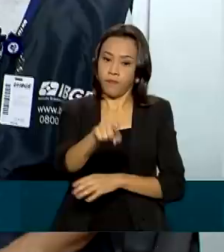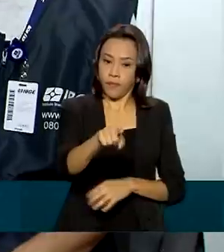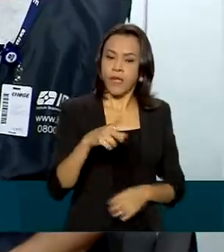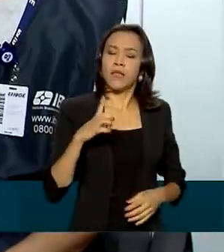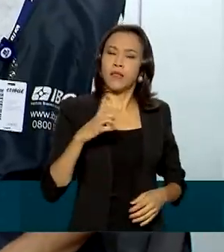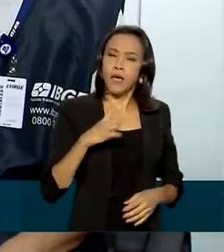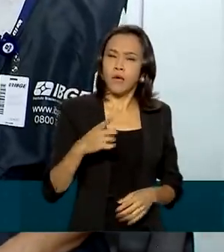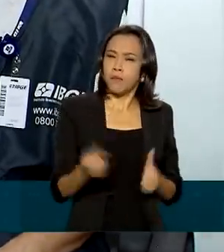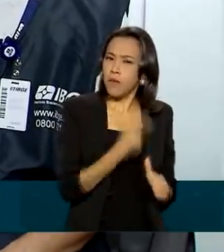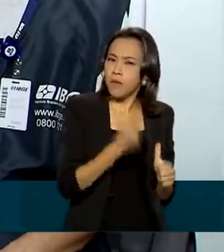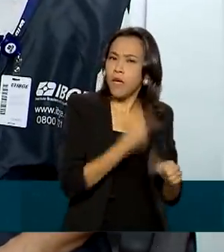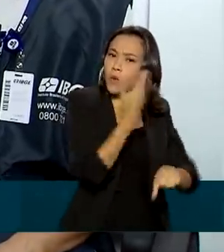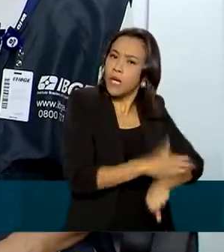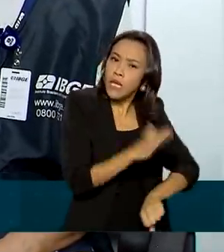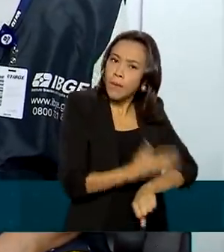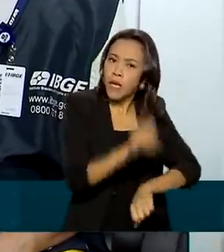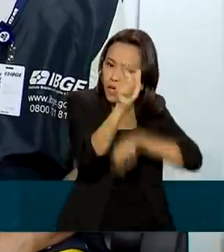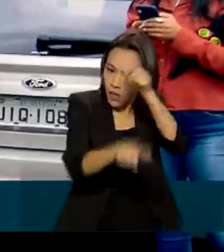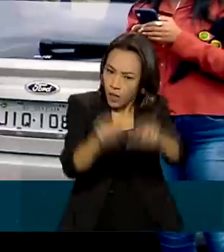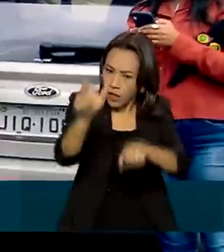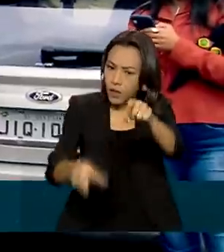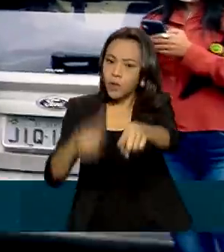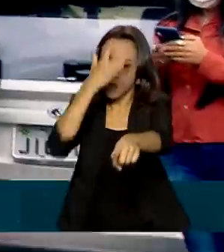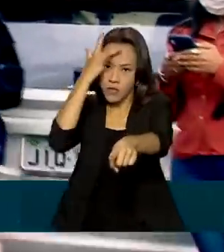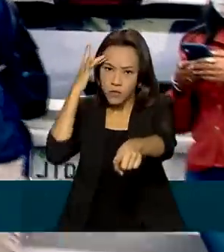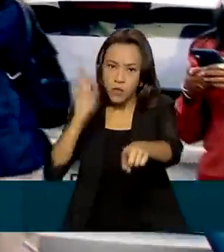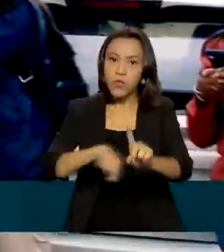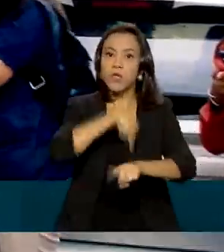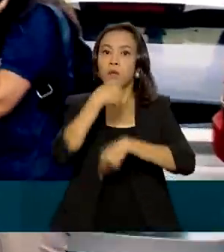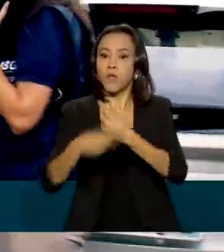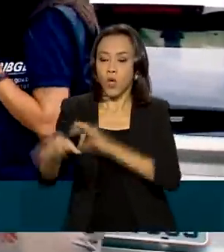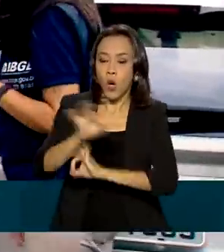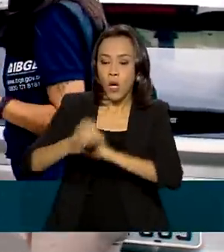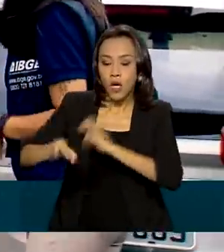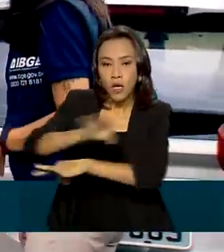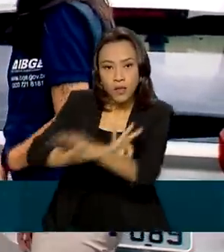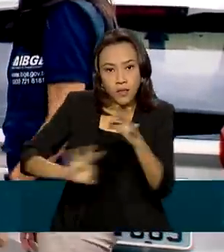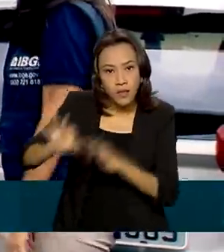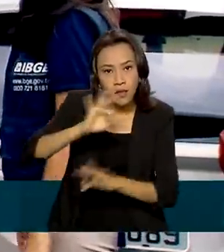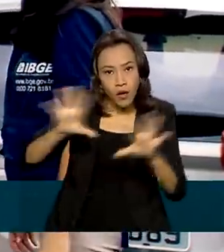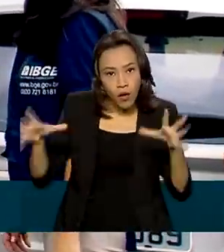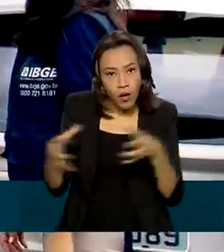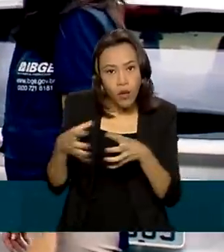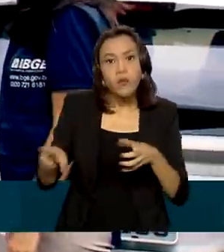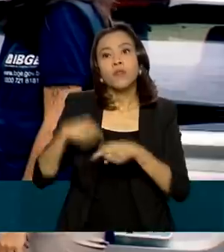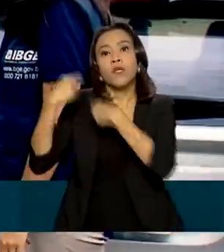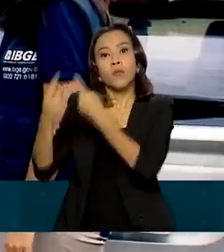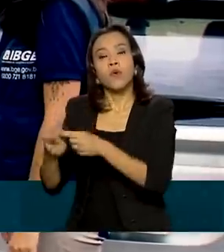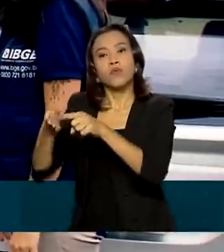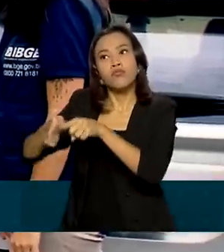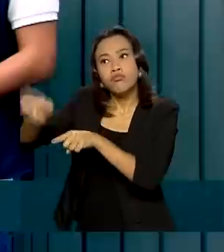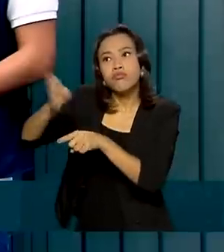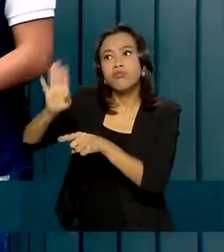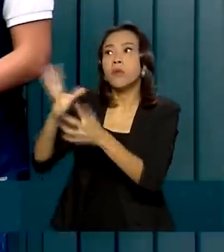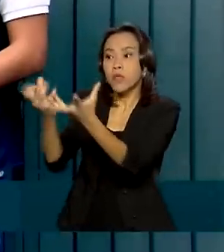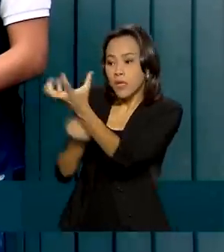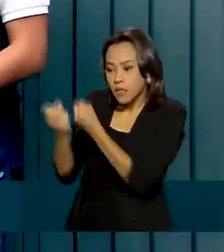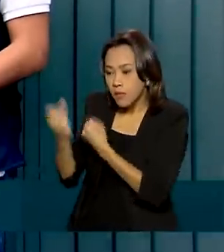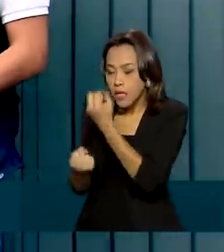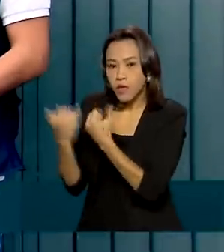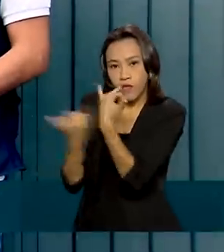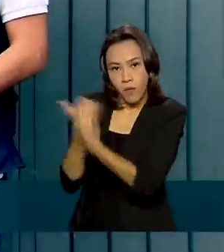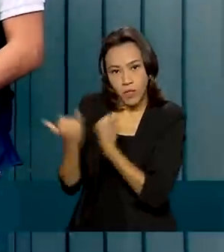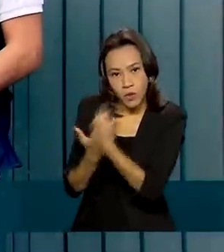desde o treinamento dos recenseadores, montagem do posto e abordagem e a coleta de dados nas